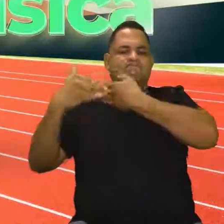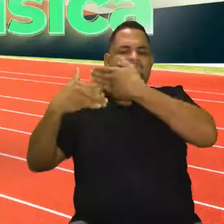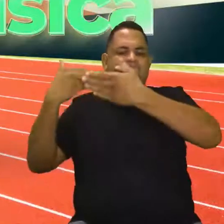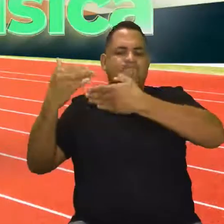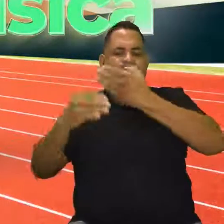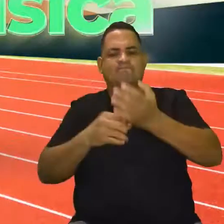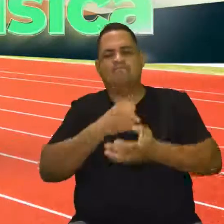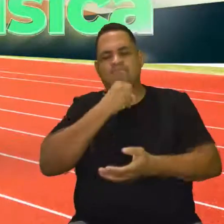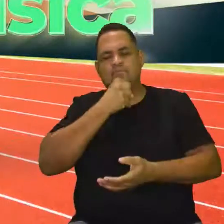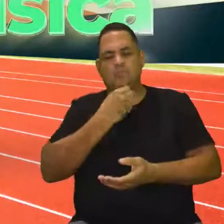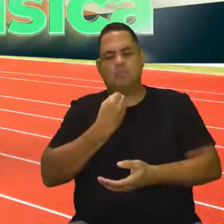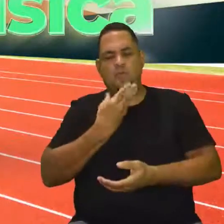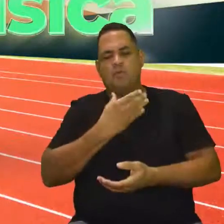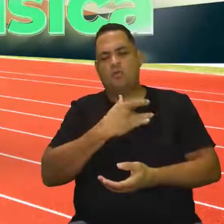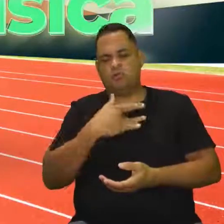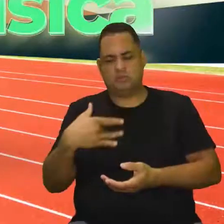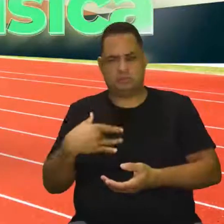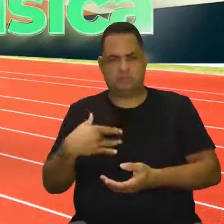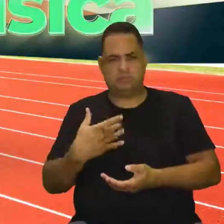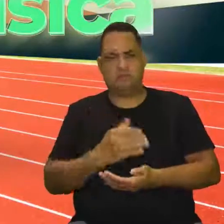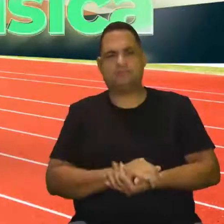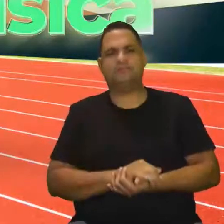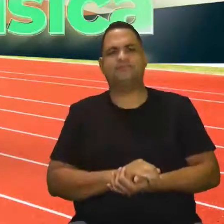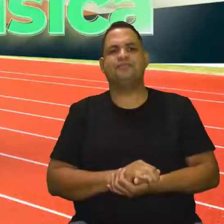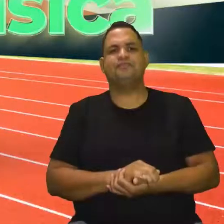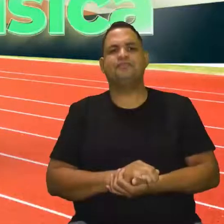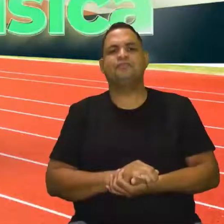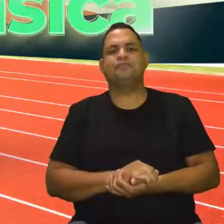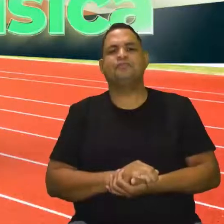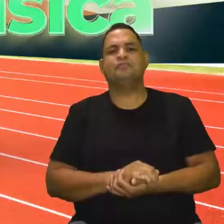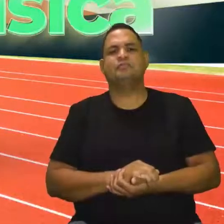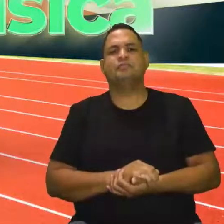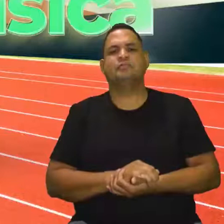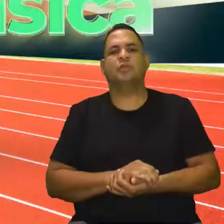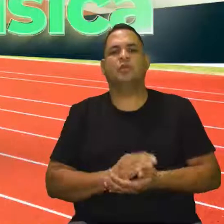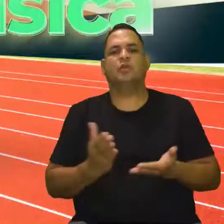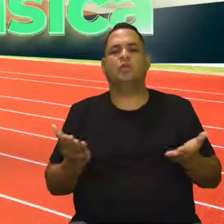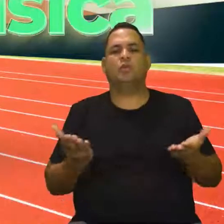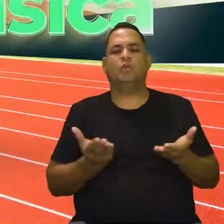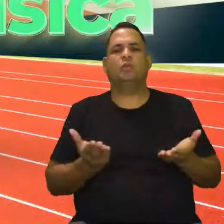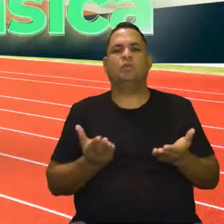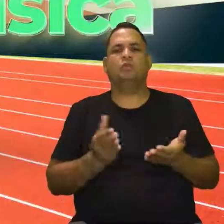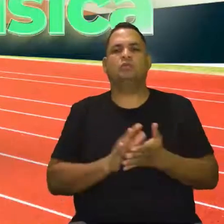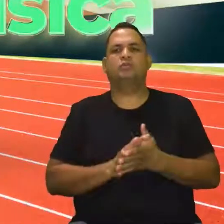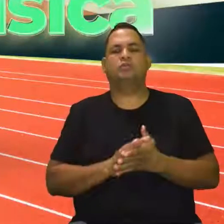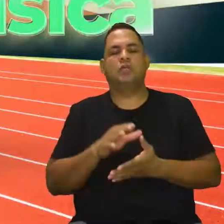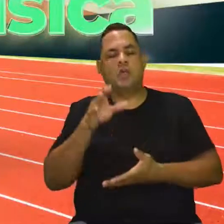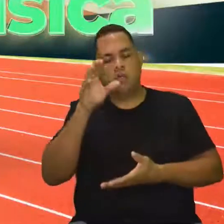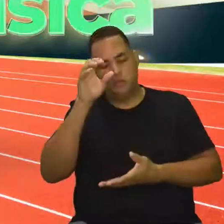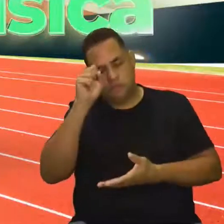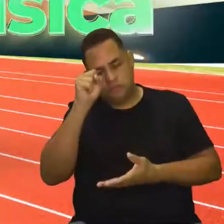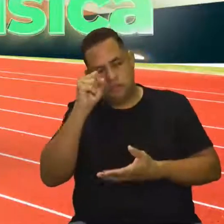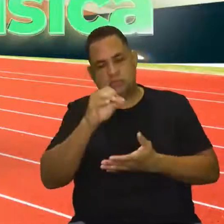pergunta, né, gente? Então, tá. Será que hoje eu estou dormindo bem?